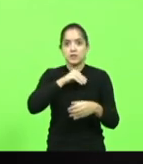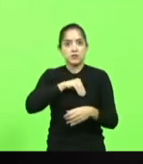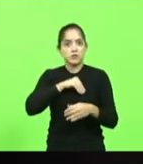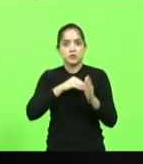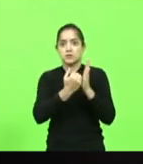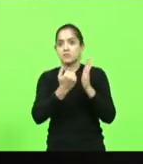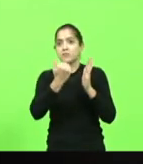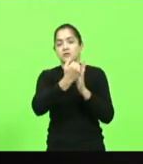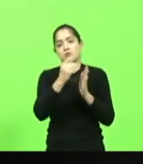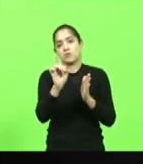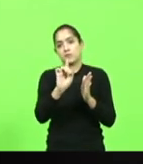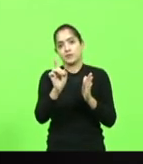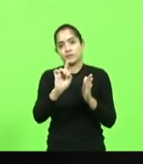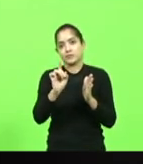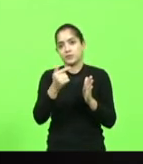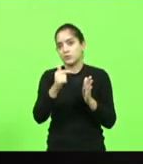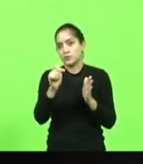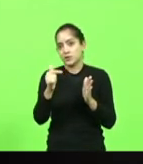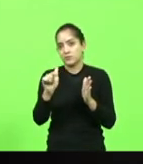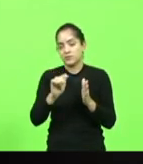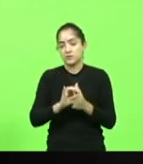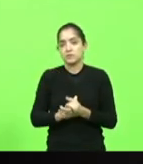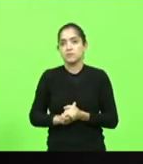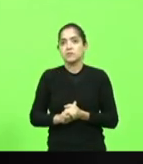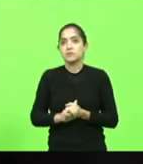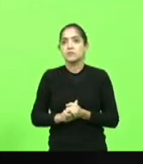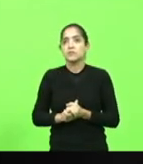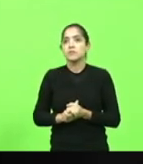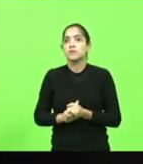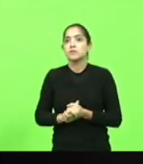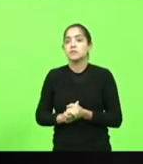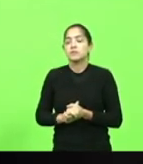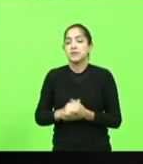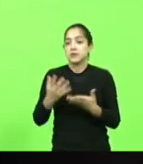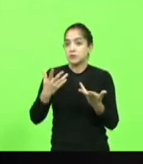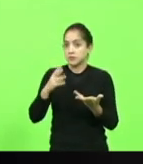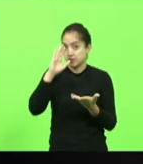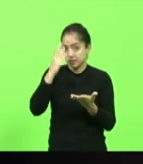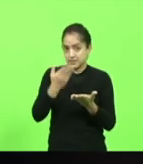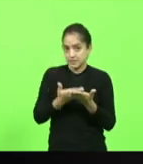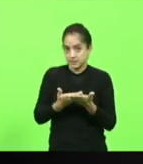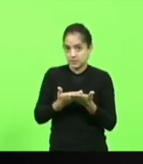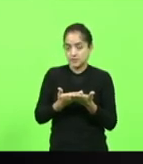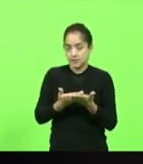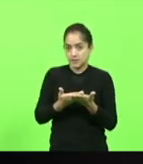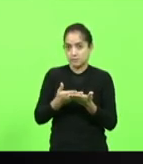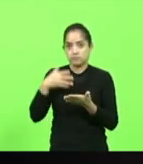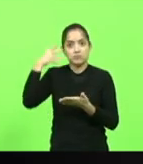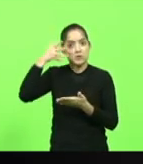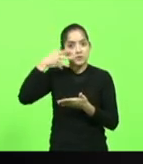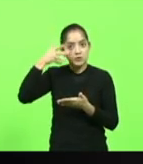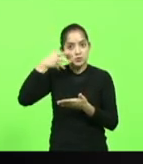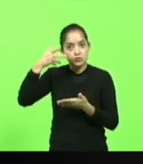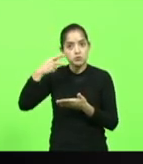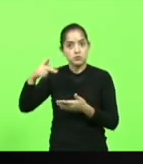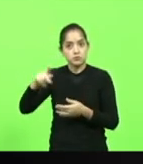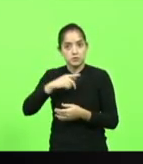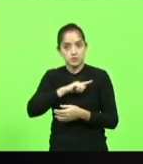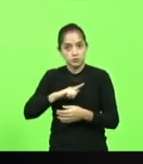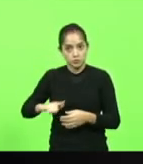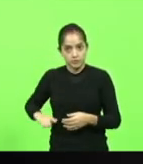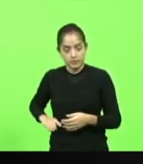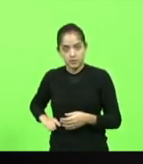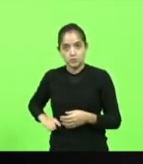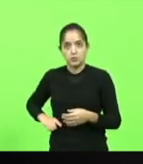aumento é que eu quero crer que esta fala que o governador fez sobre